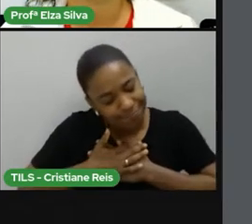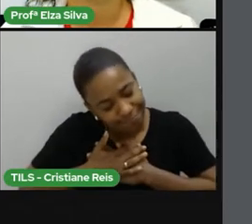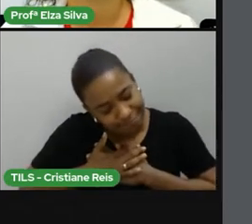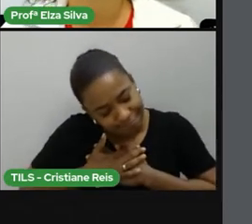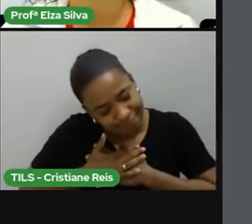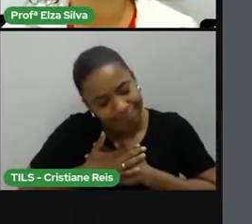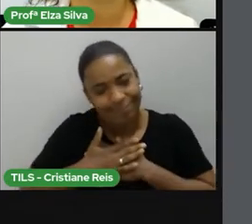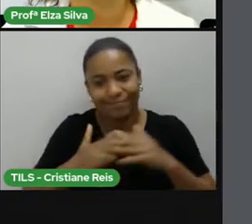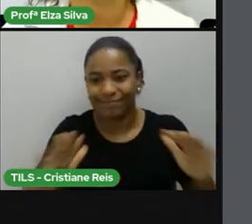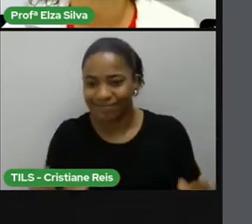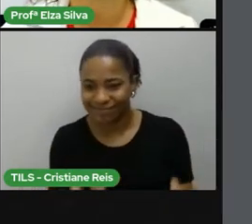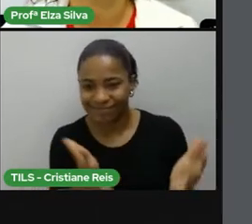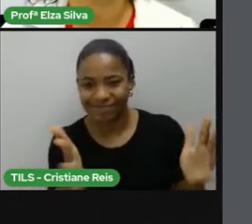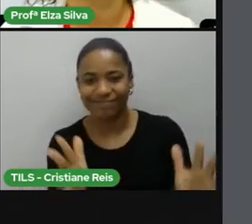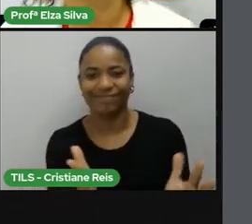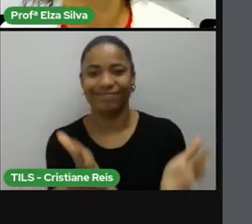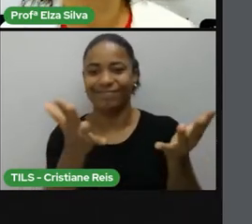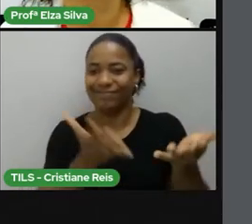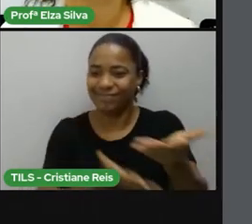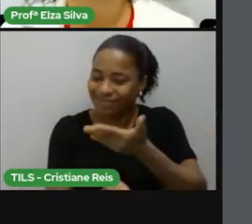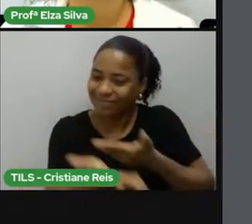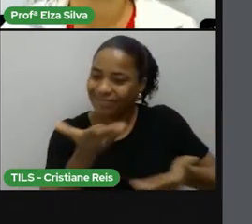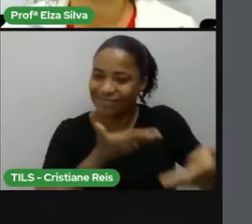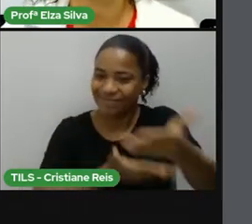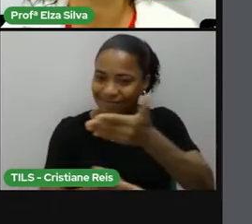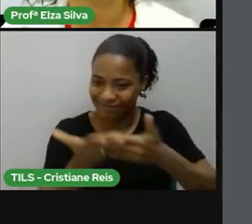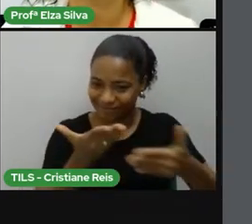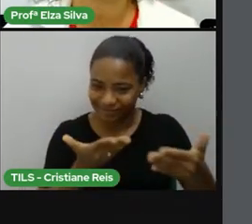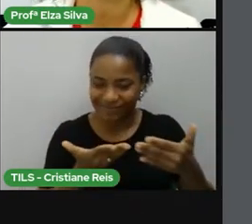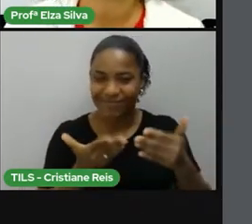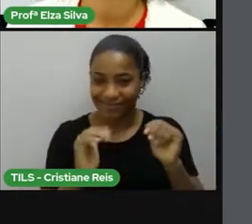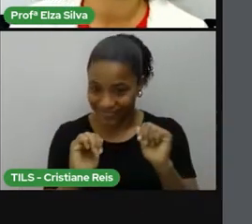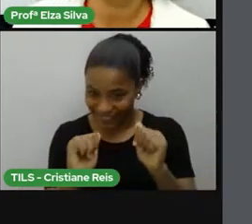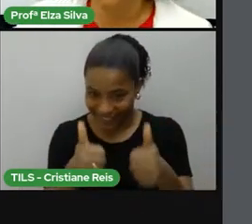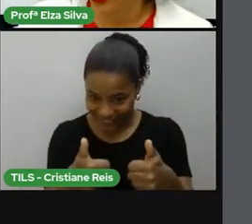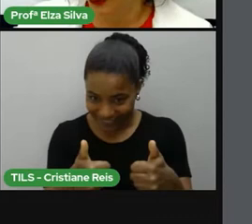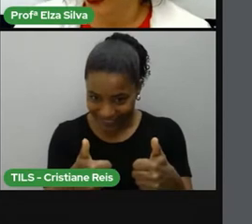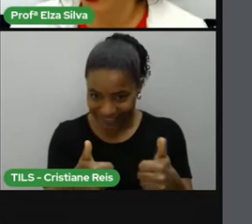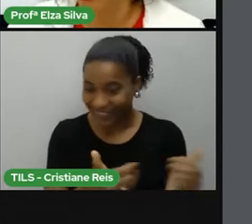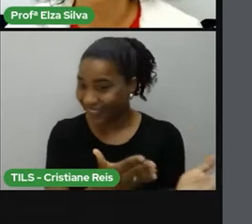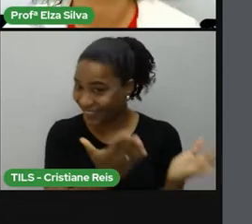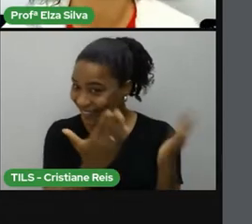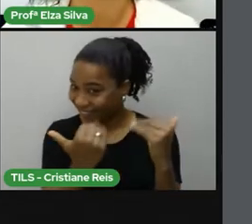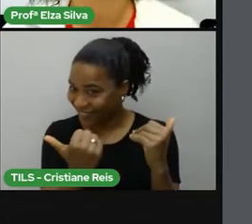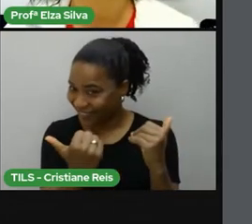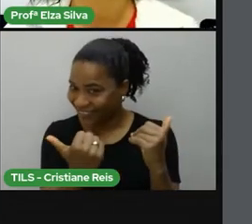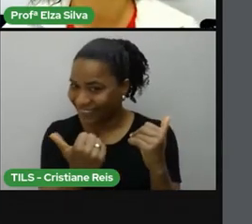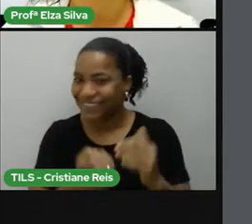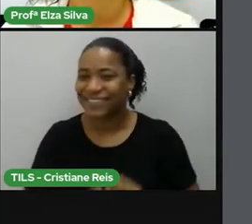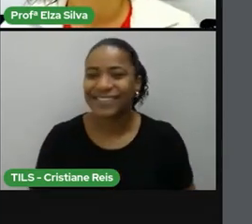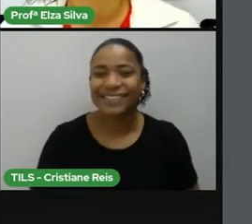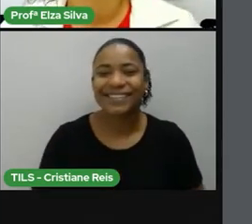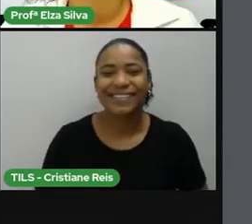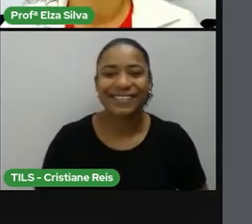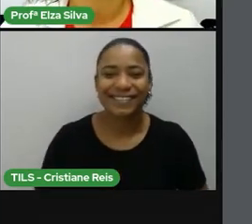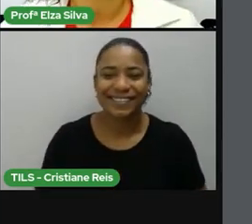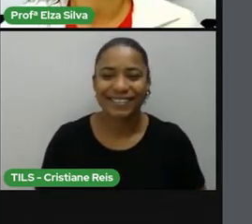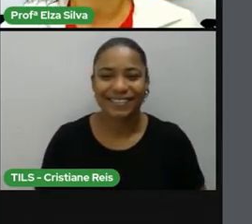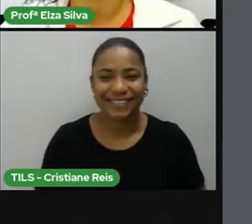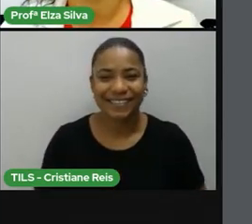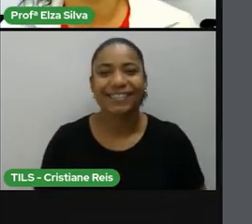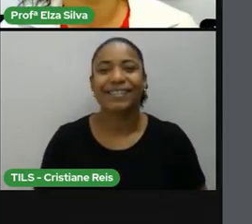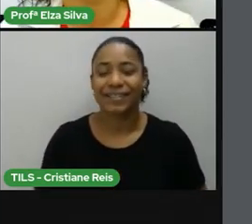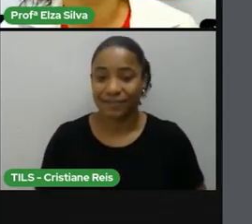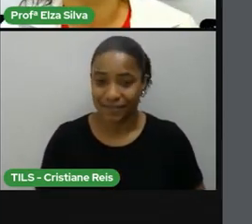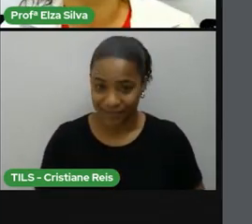encorajar e animar uns aos outros. Ok, students? Let's go! Vamos lá! E a